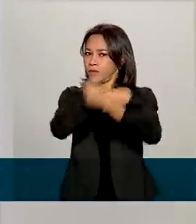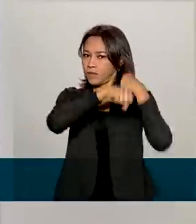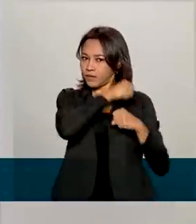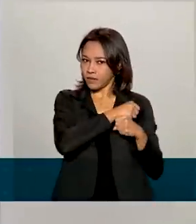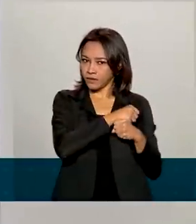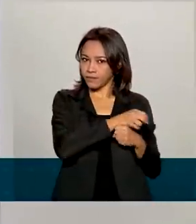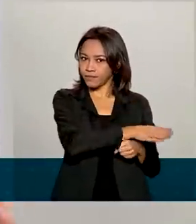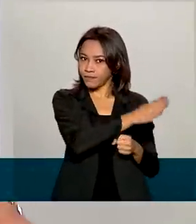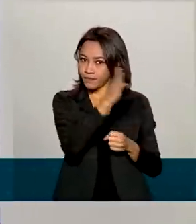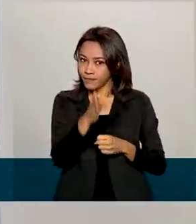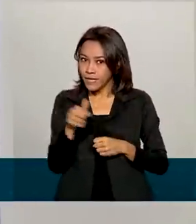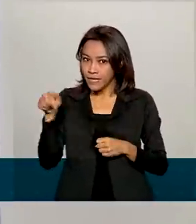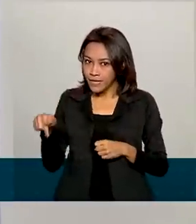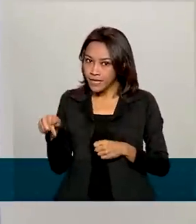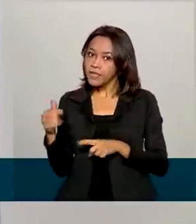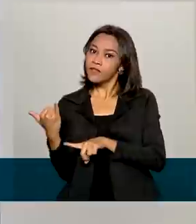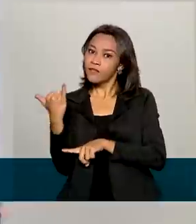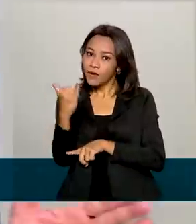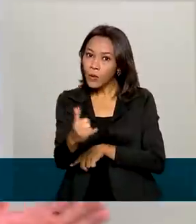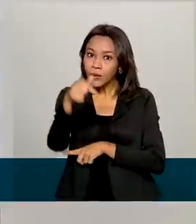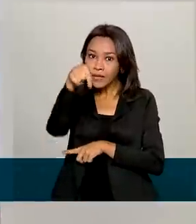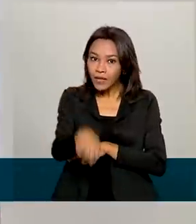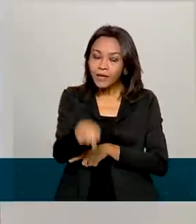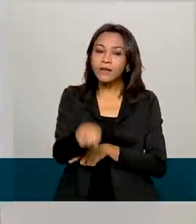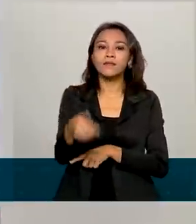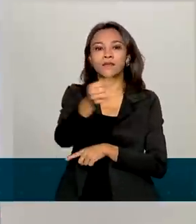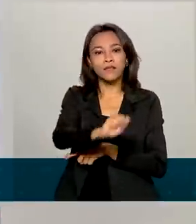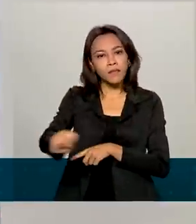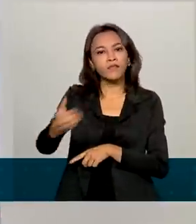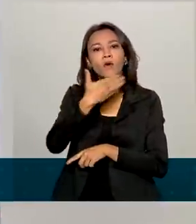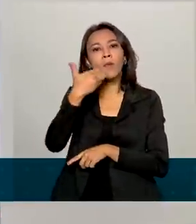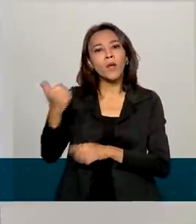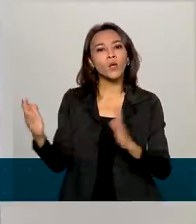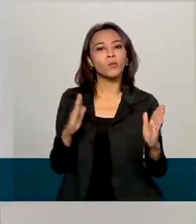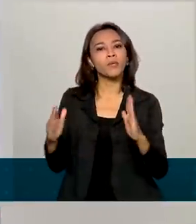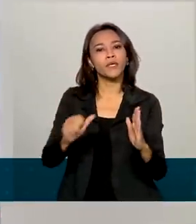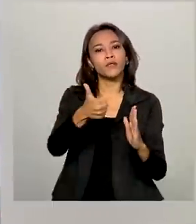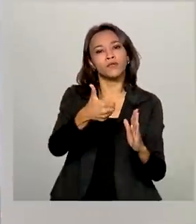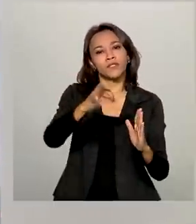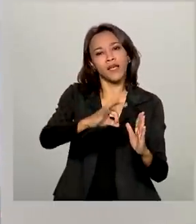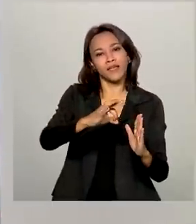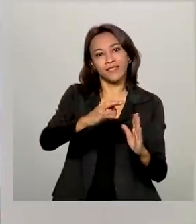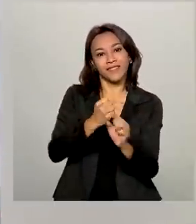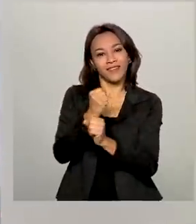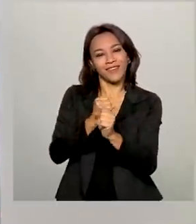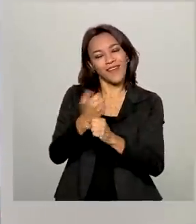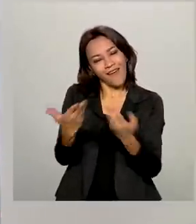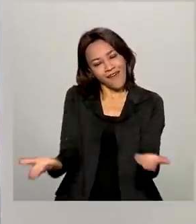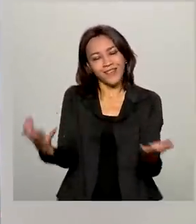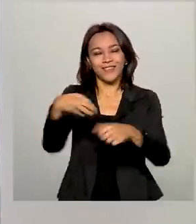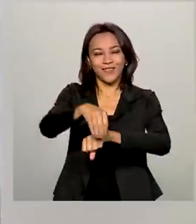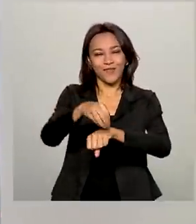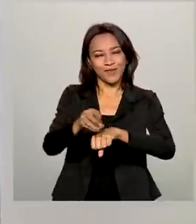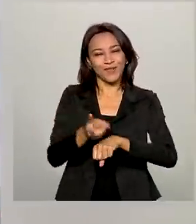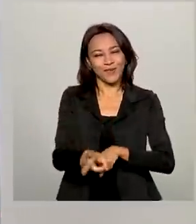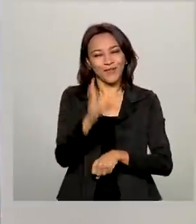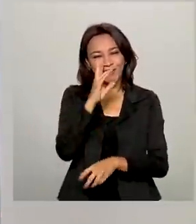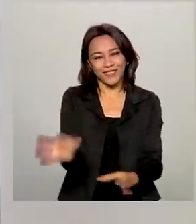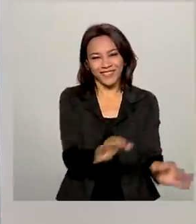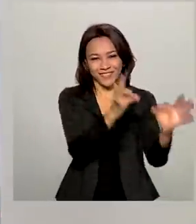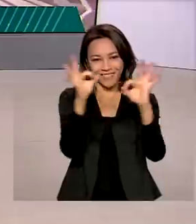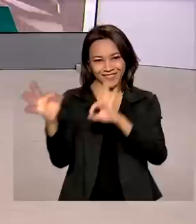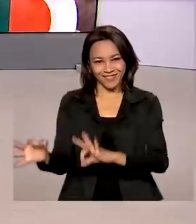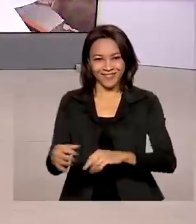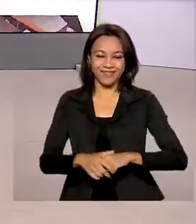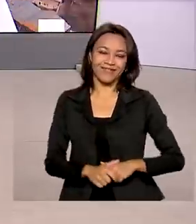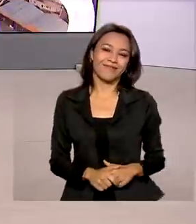Serasa considerou que esse semestre foi o melhor semestre nos últimos 10 anos. Essa é informação que nós tínhamos para hoje. Continuem conosco. Tenha um ótimo dia.